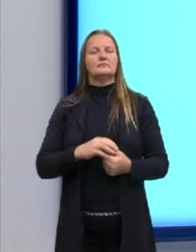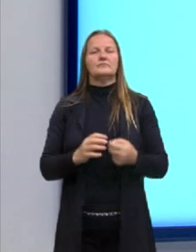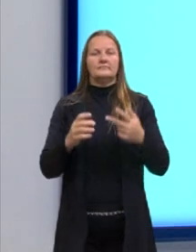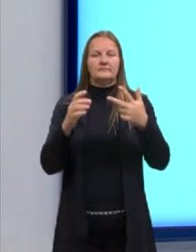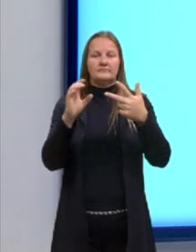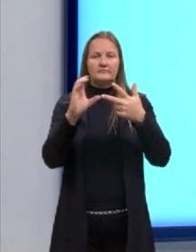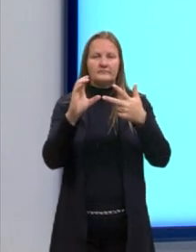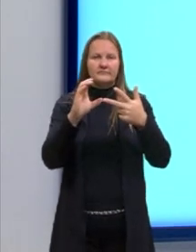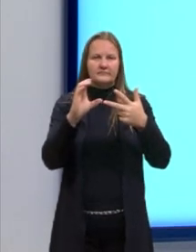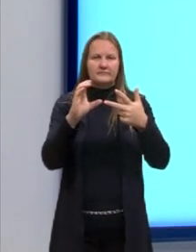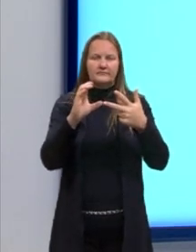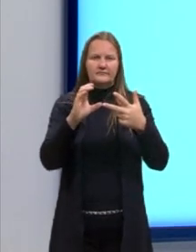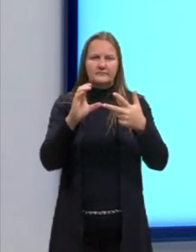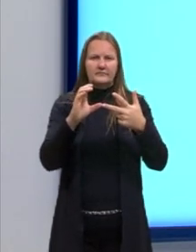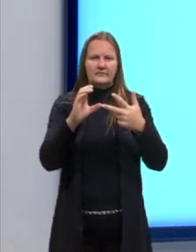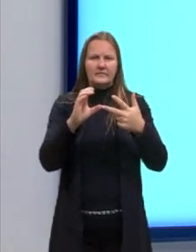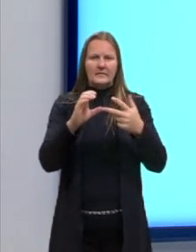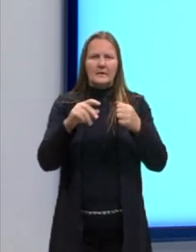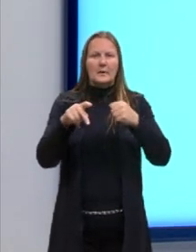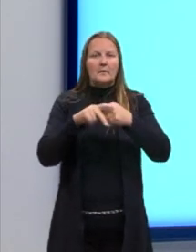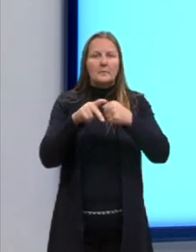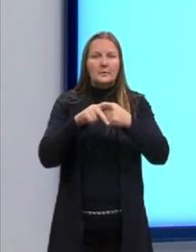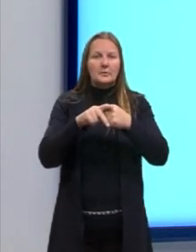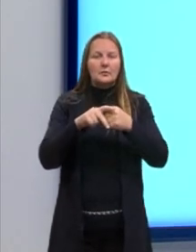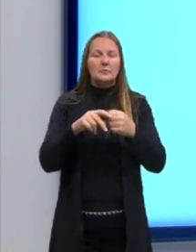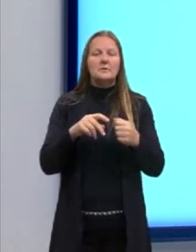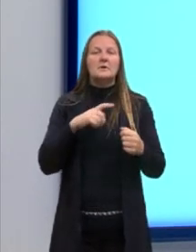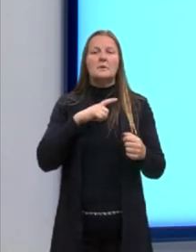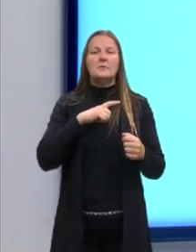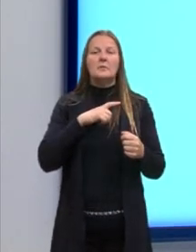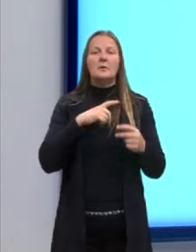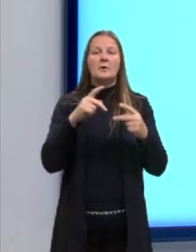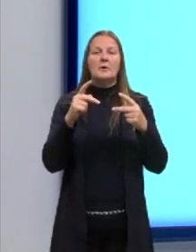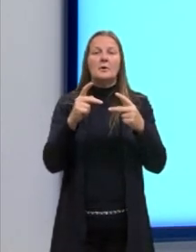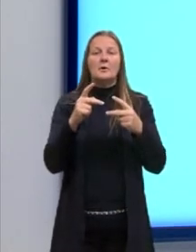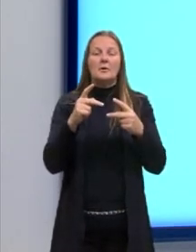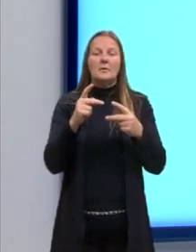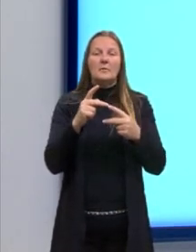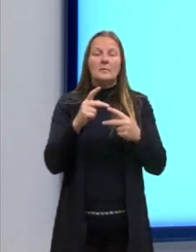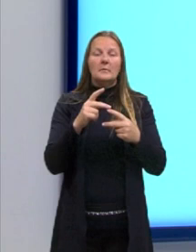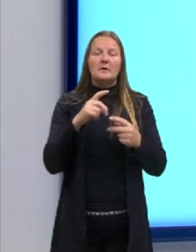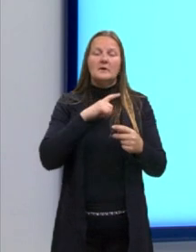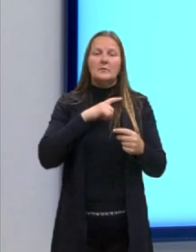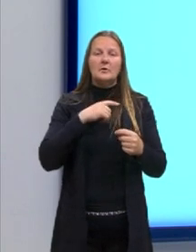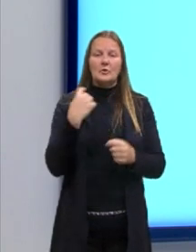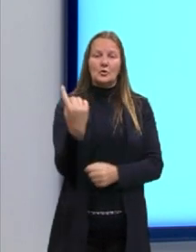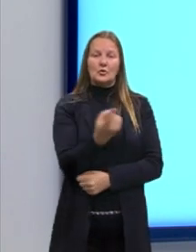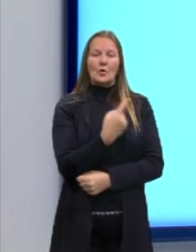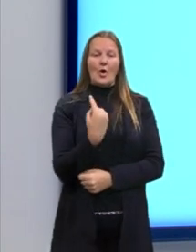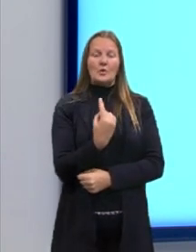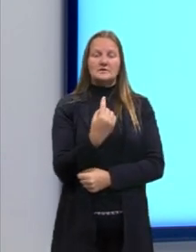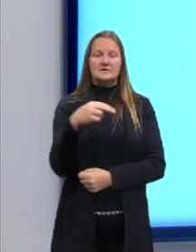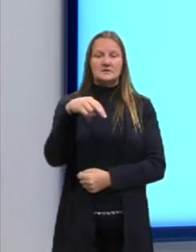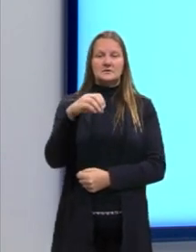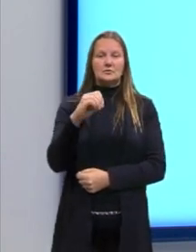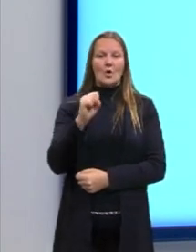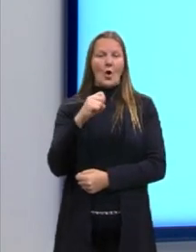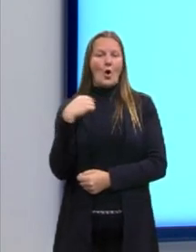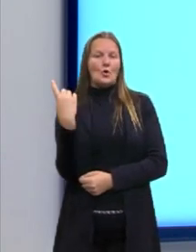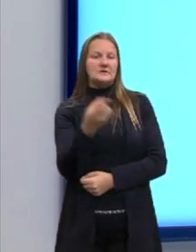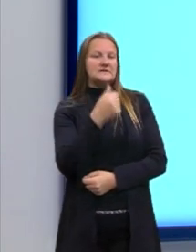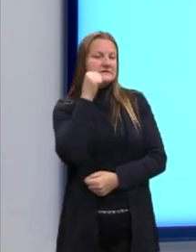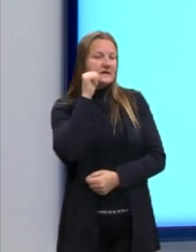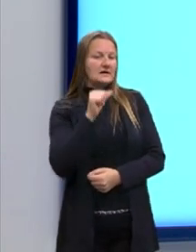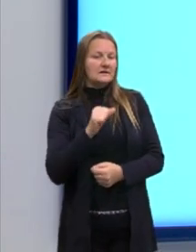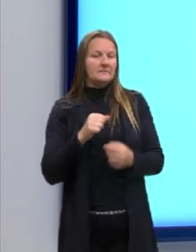Letra C. Pronomes em primeira pessoa do plural, como nossa e nós. Letra D. Verbos